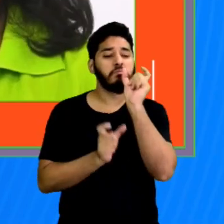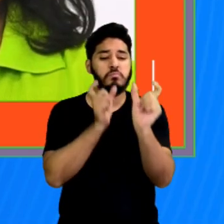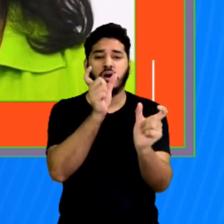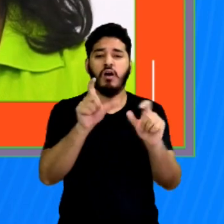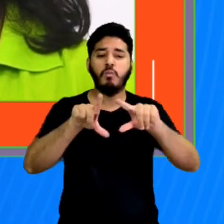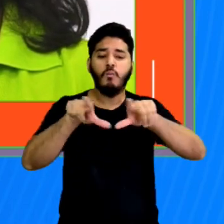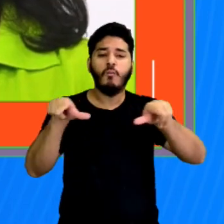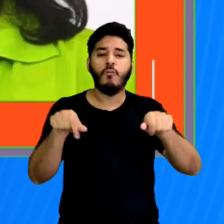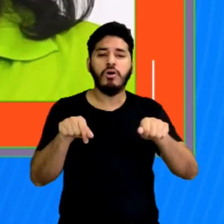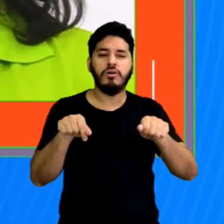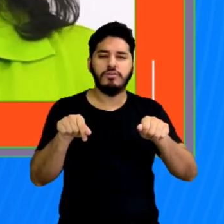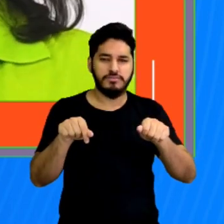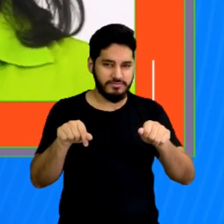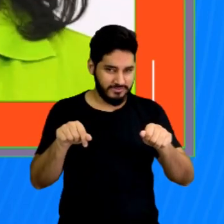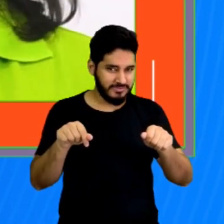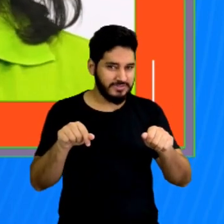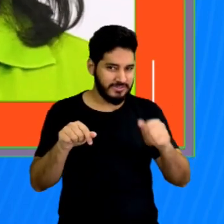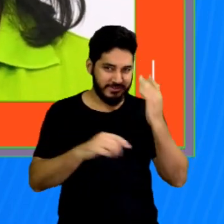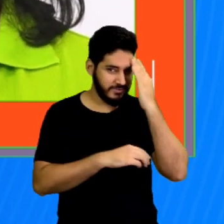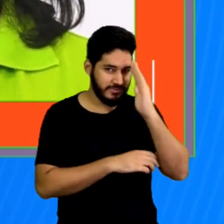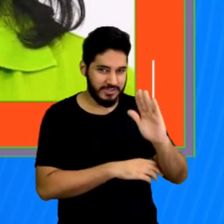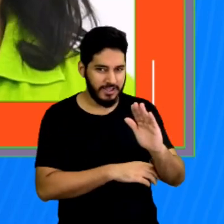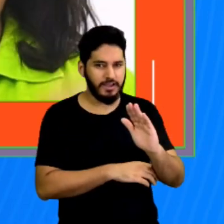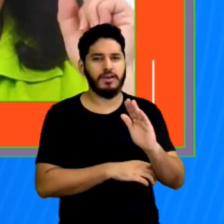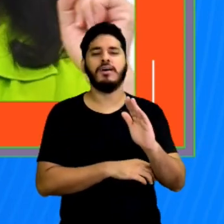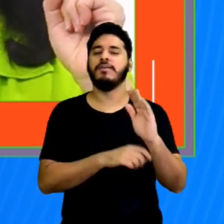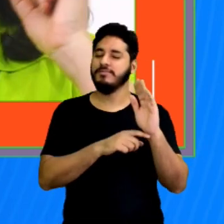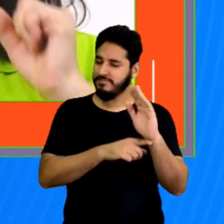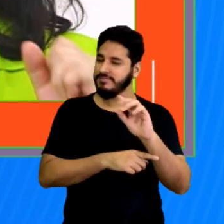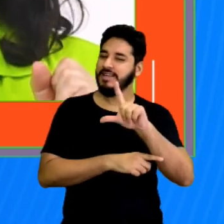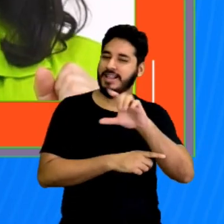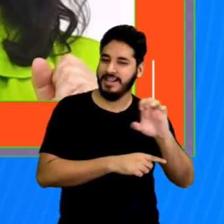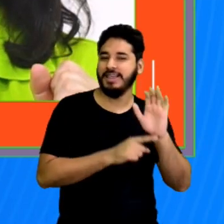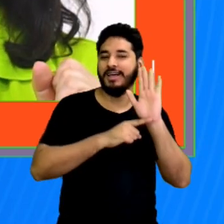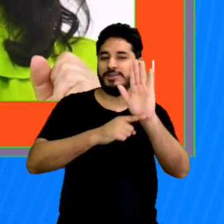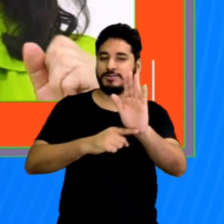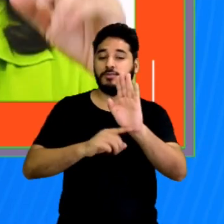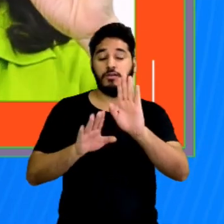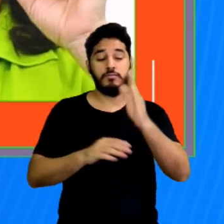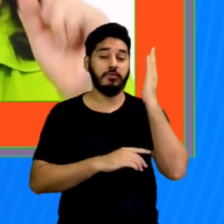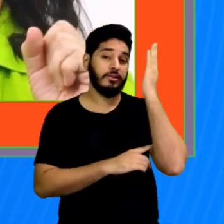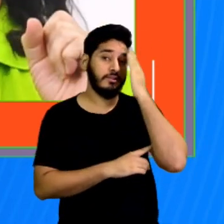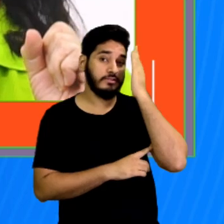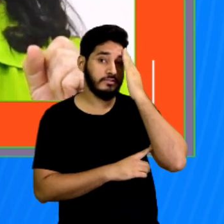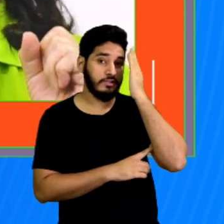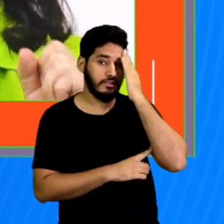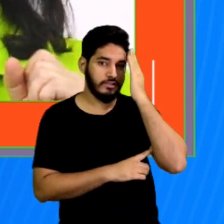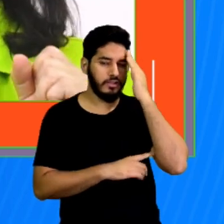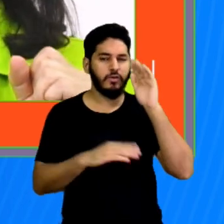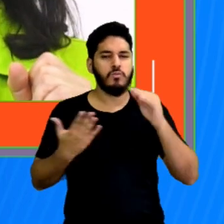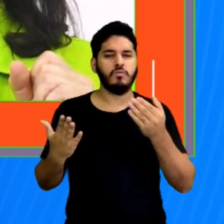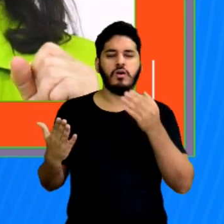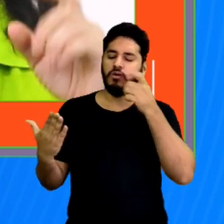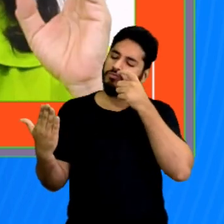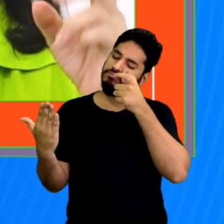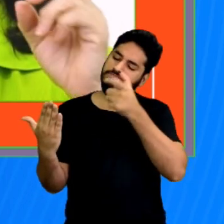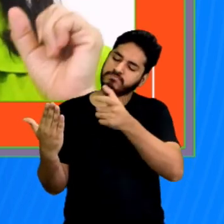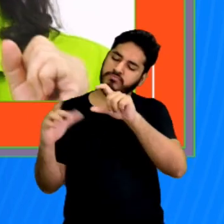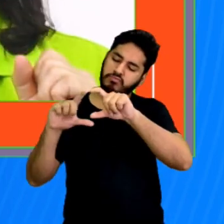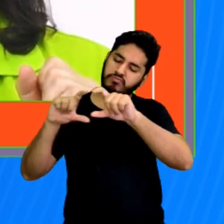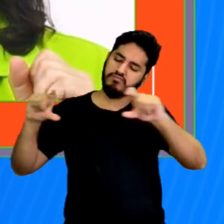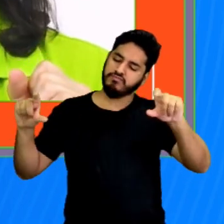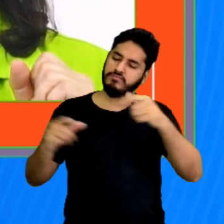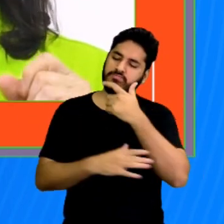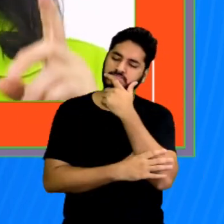Ficou com dificuldade? Lhe ajuda! Para compreender a intenção dessa tirinha, é